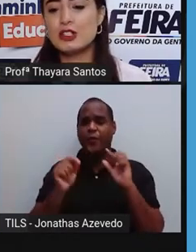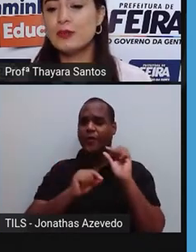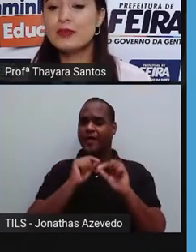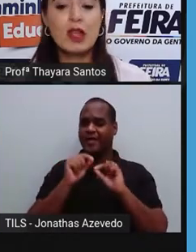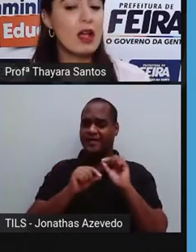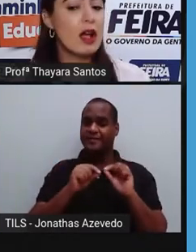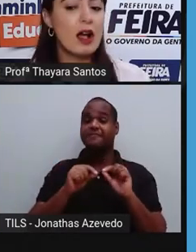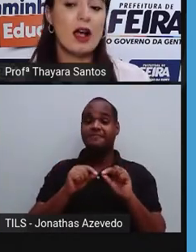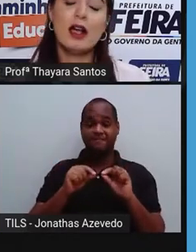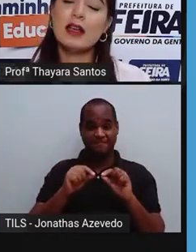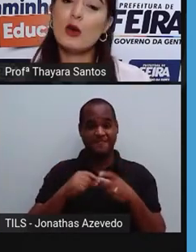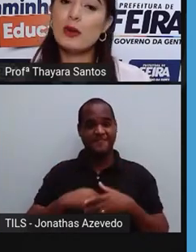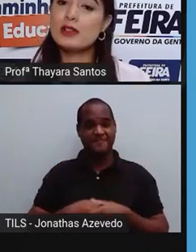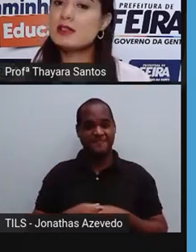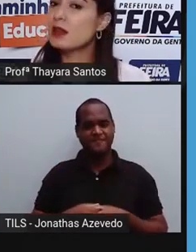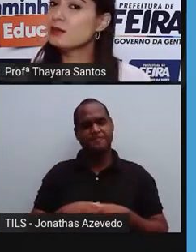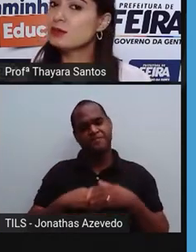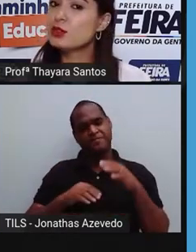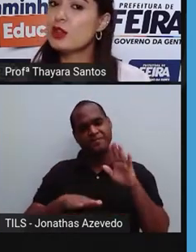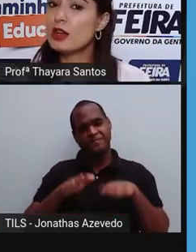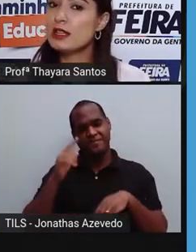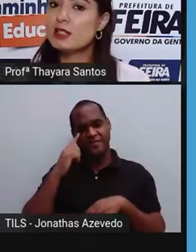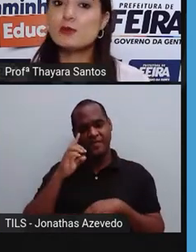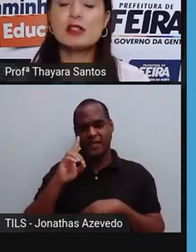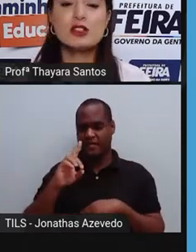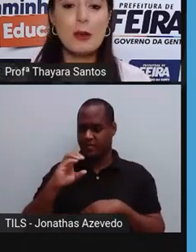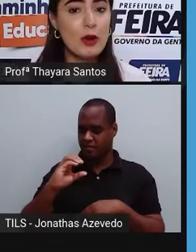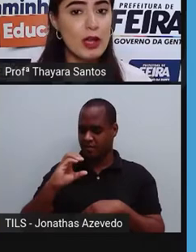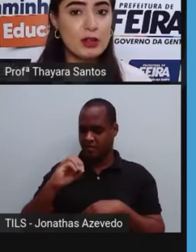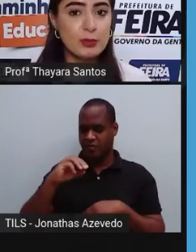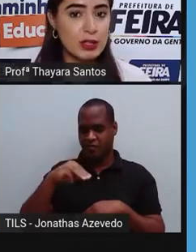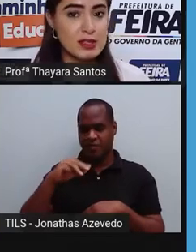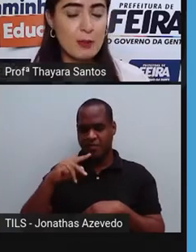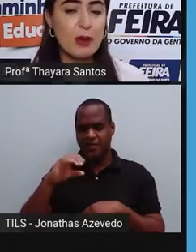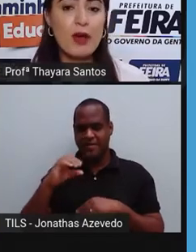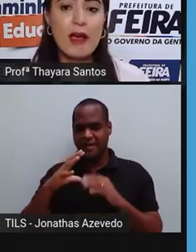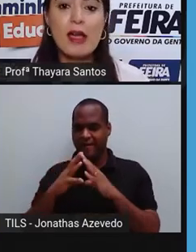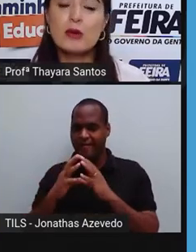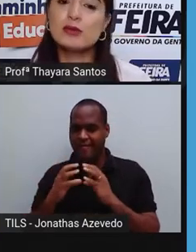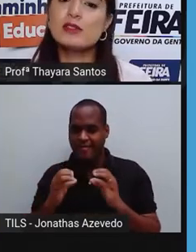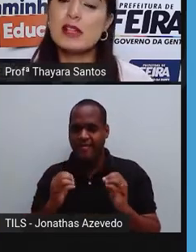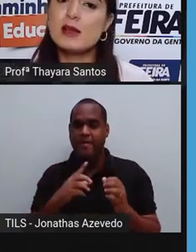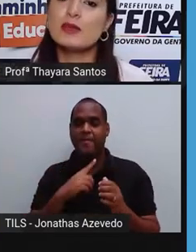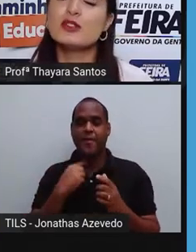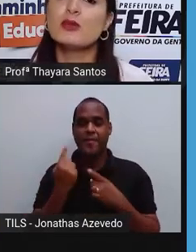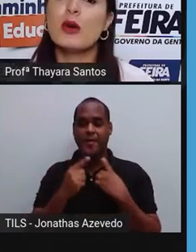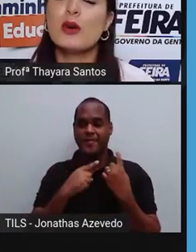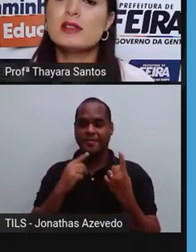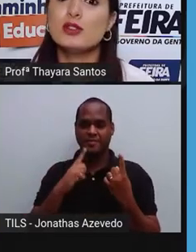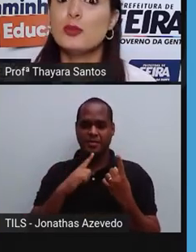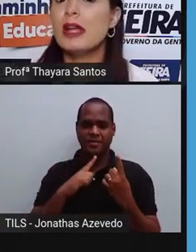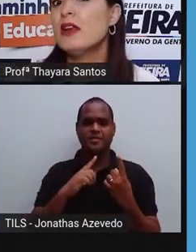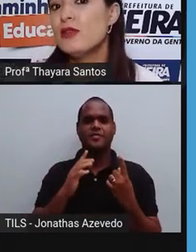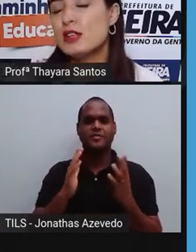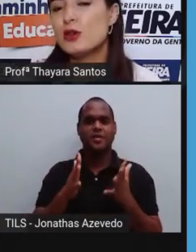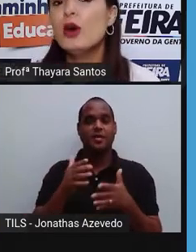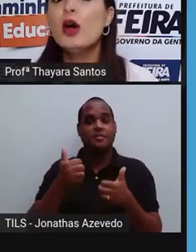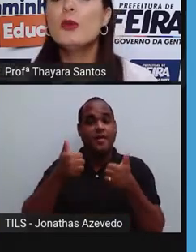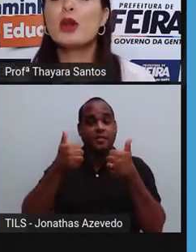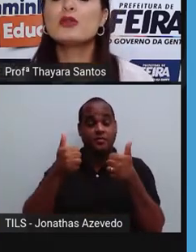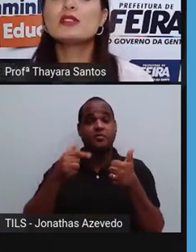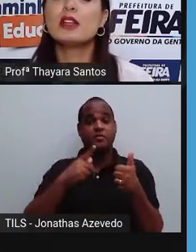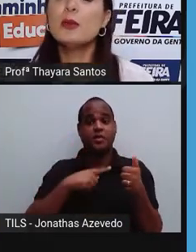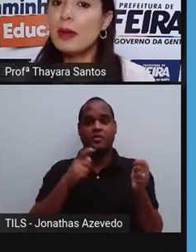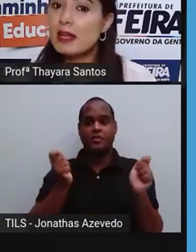para a gente? A decomposição dos organismos que já morreram, por exemplo, é um dos exemplos de uma coisa, de um benefício